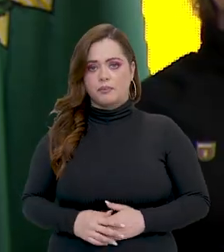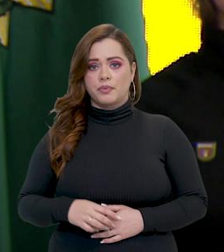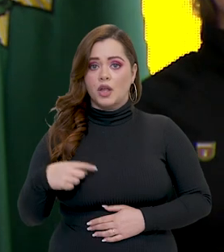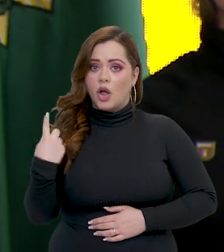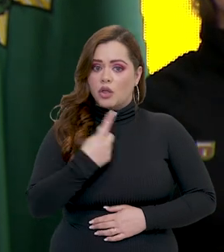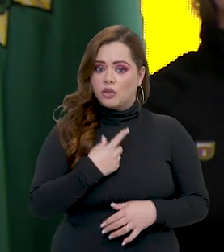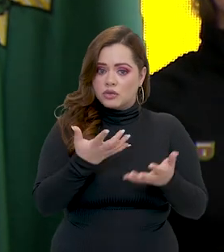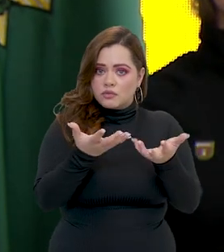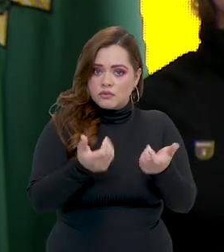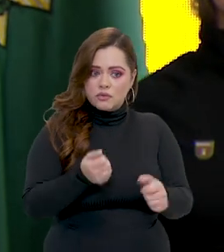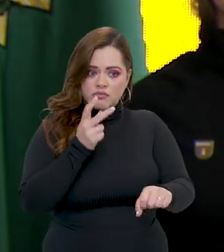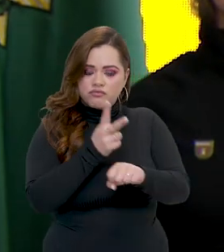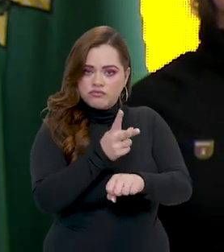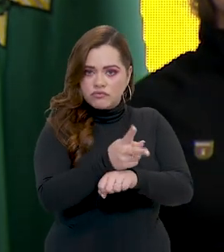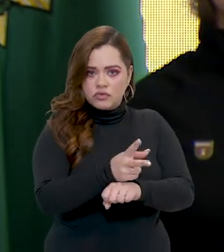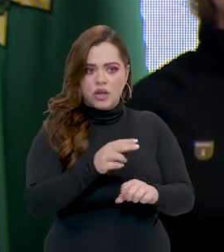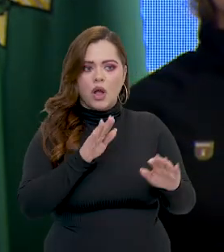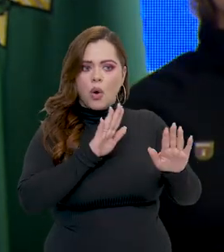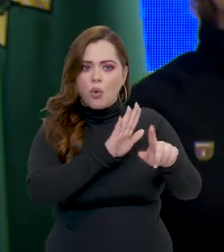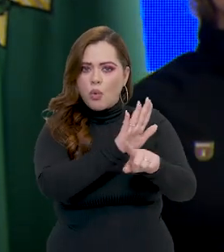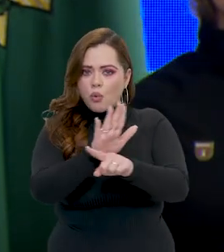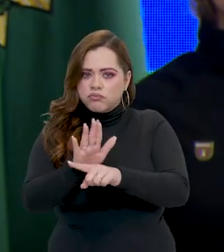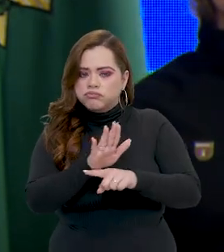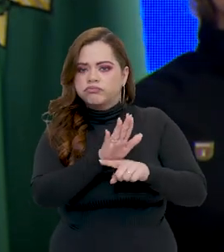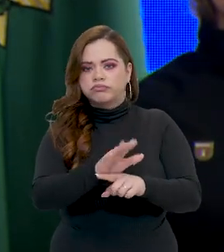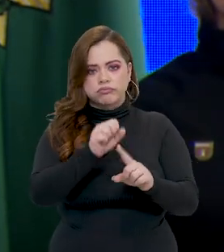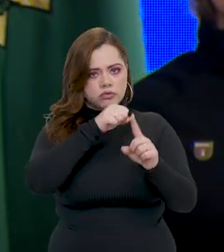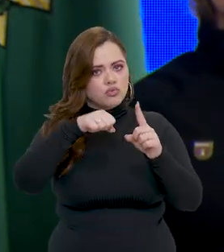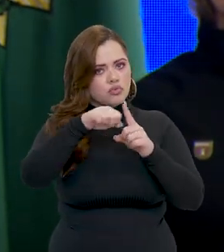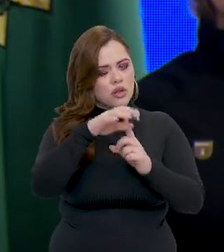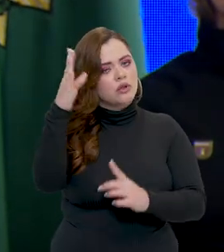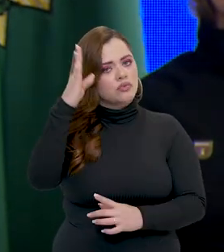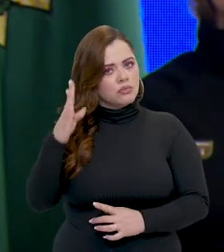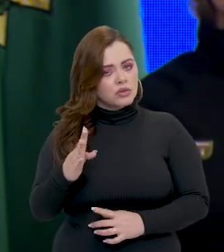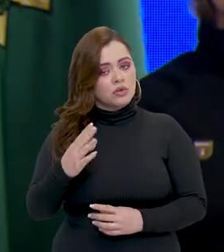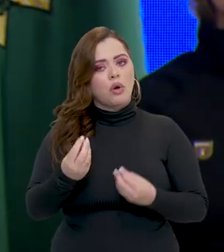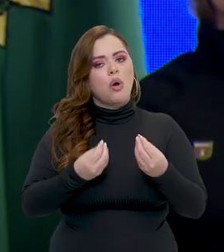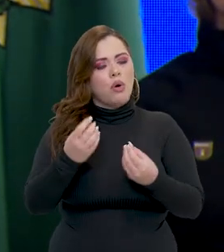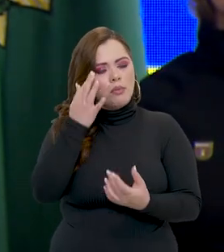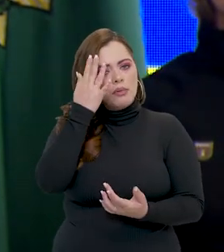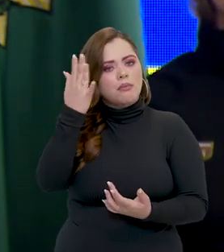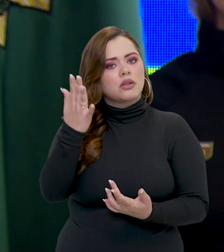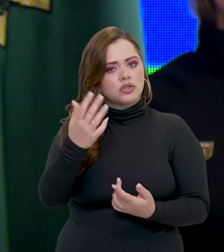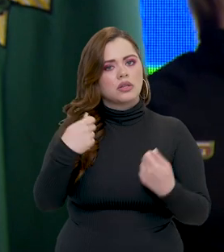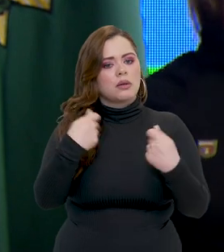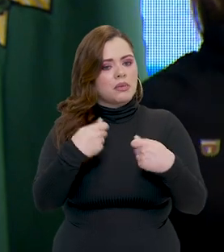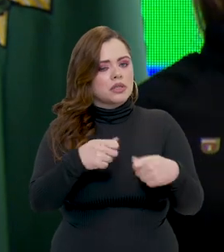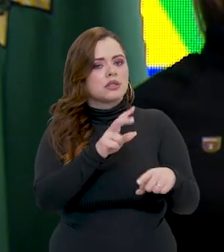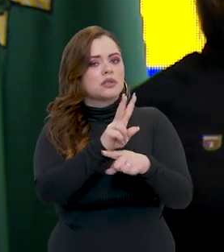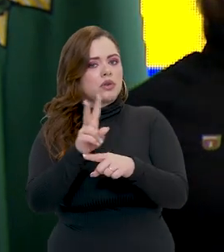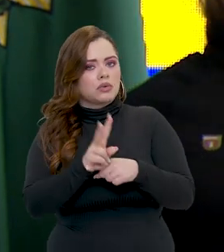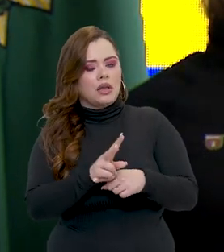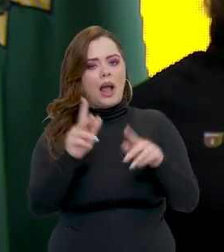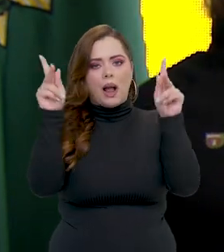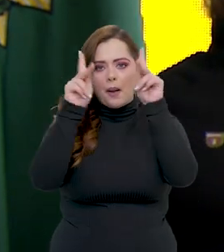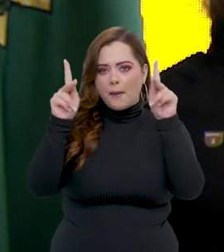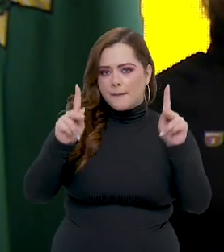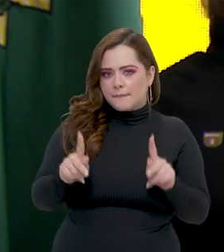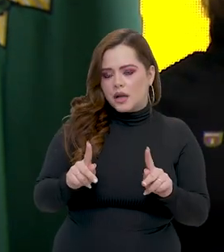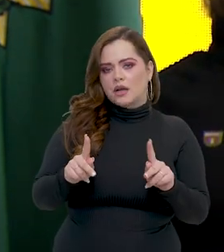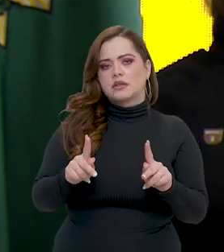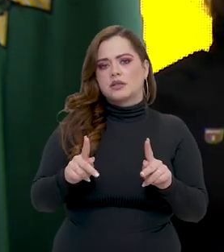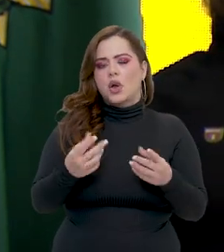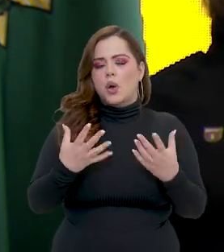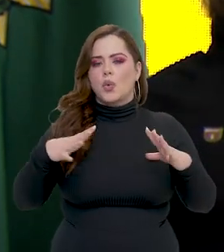A gente vai continuar cuidando da sociedade brasileira como ela imagina que a gente deva cuidar. Com muita